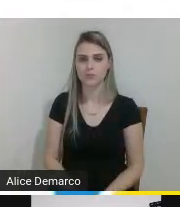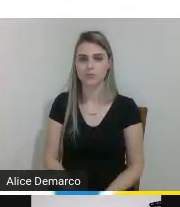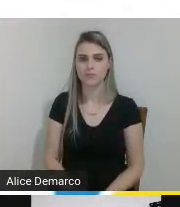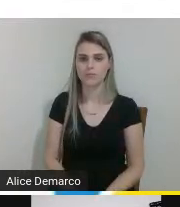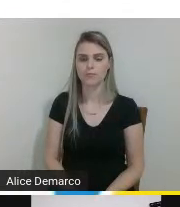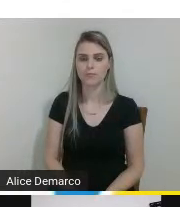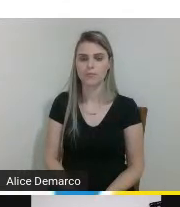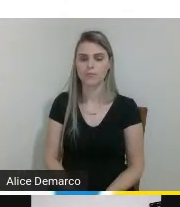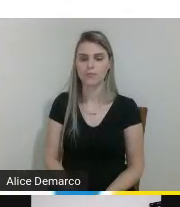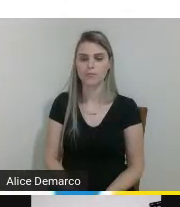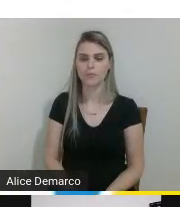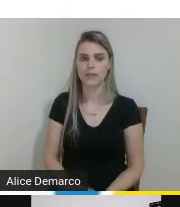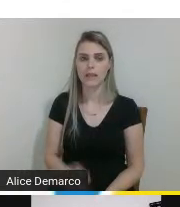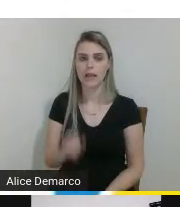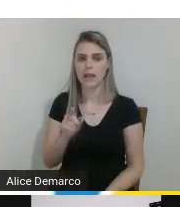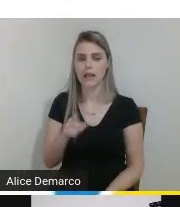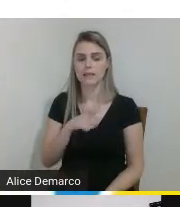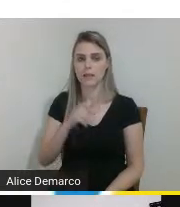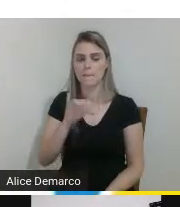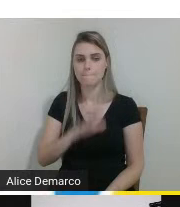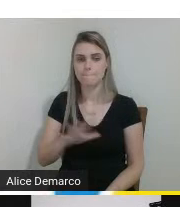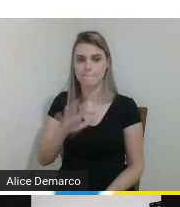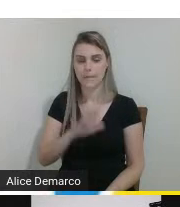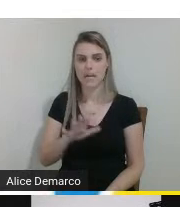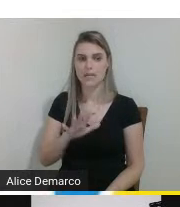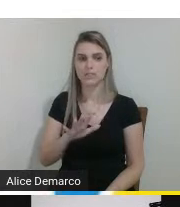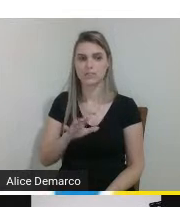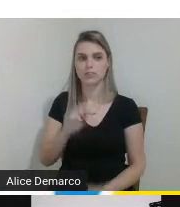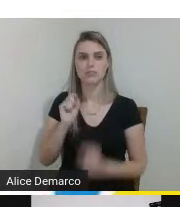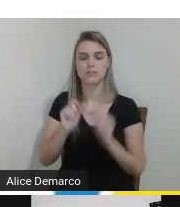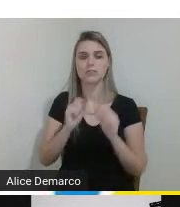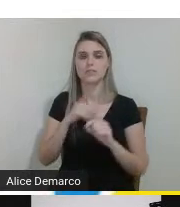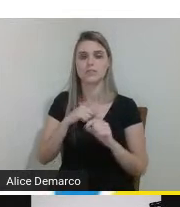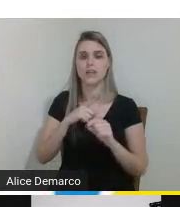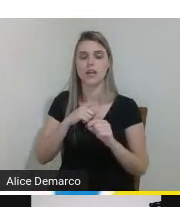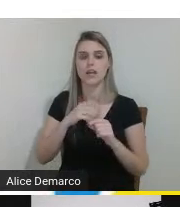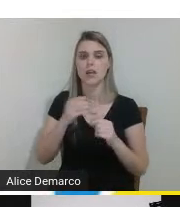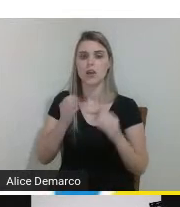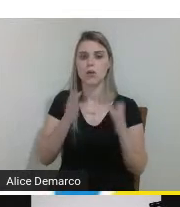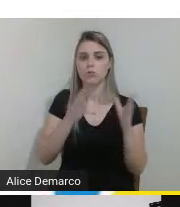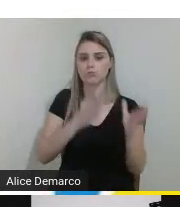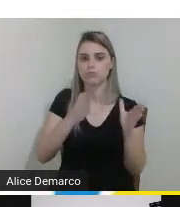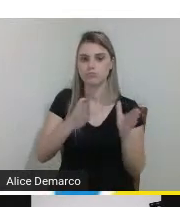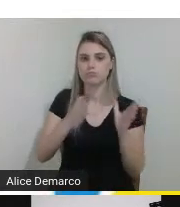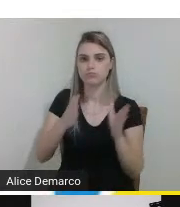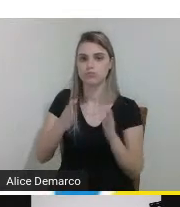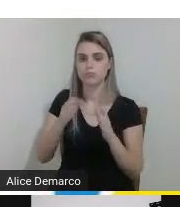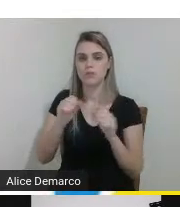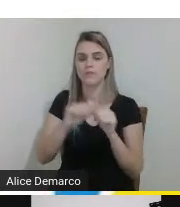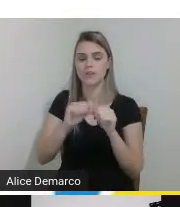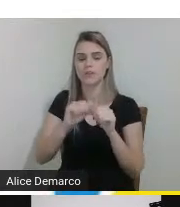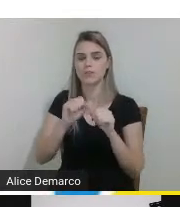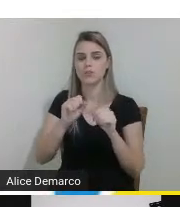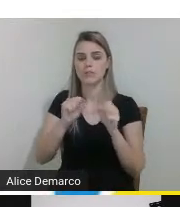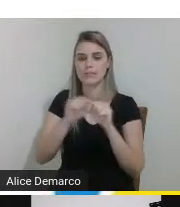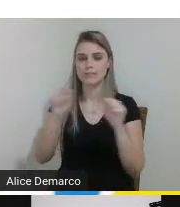aqui nós temos uma imagem que representa algumas etapas do modelamento em CAD desde